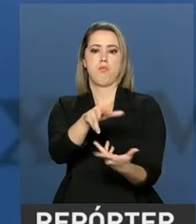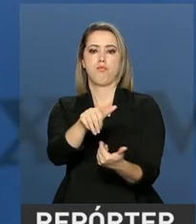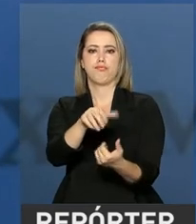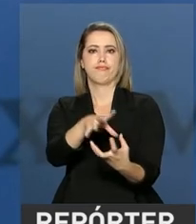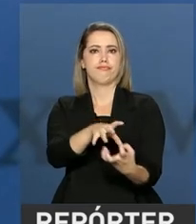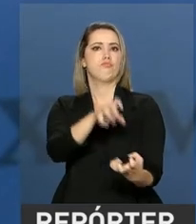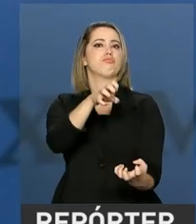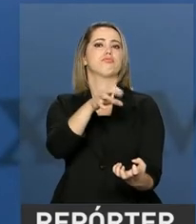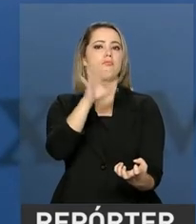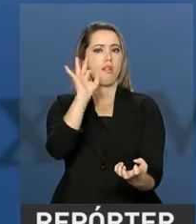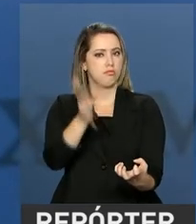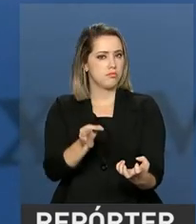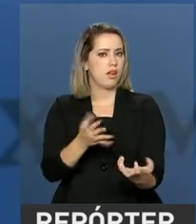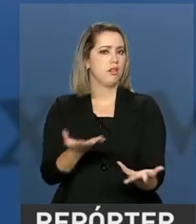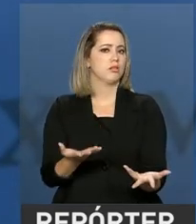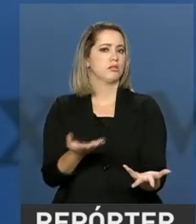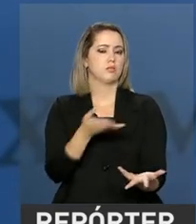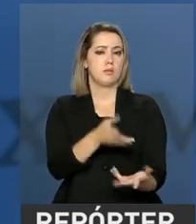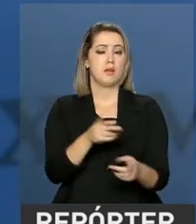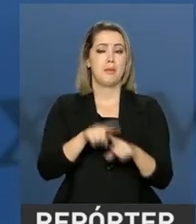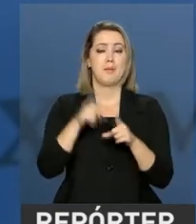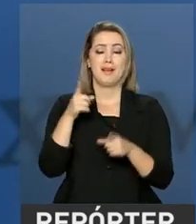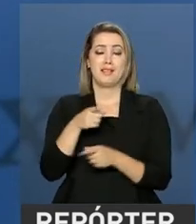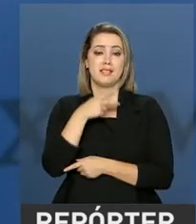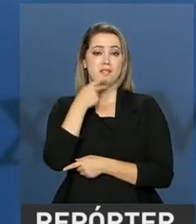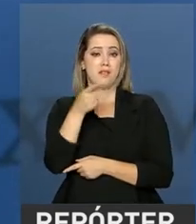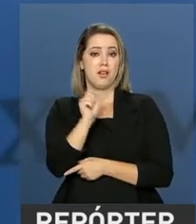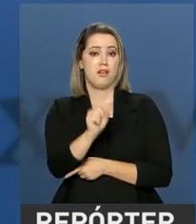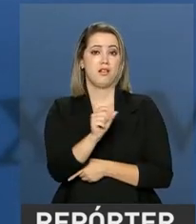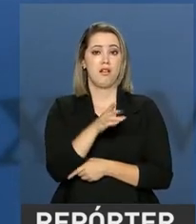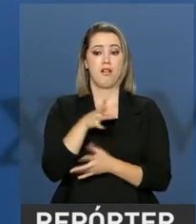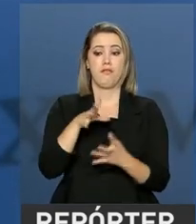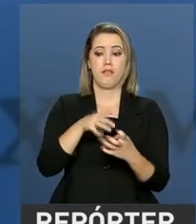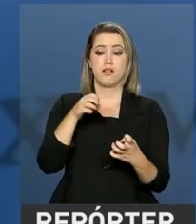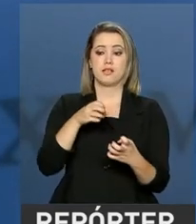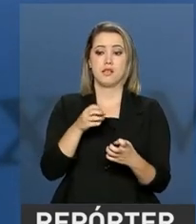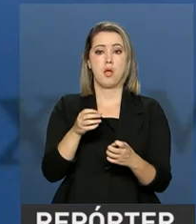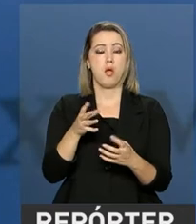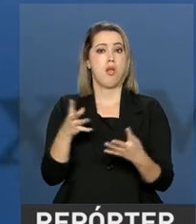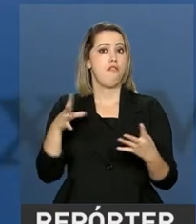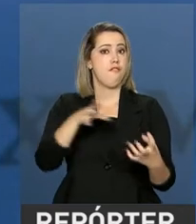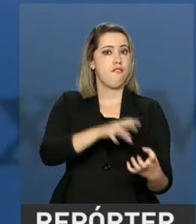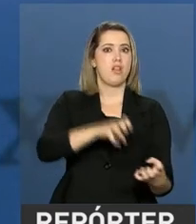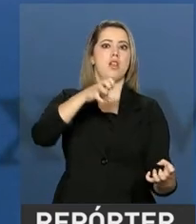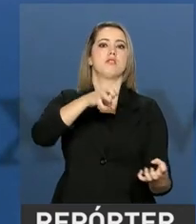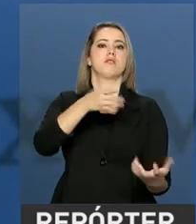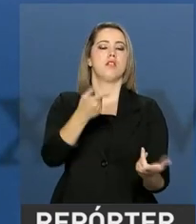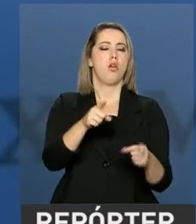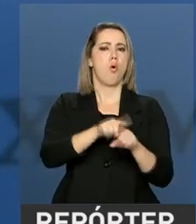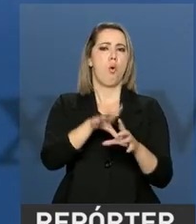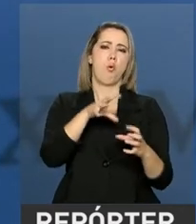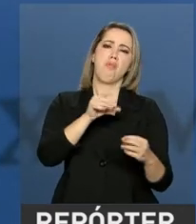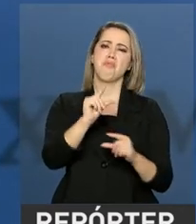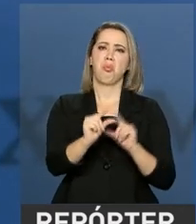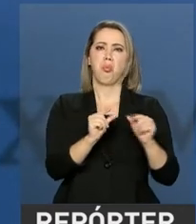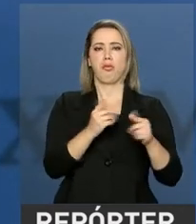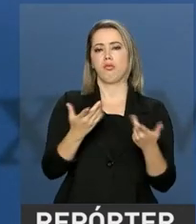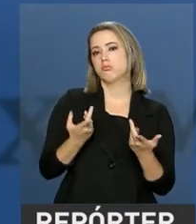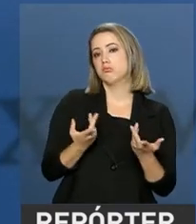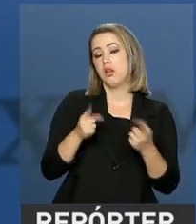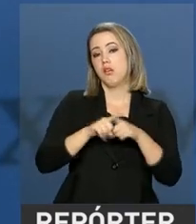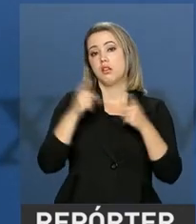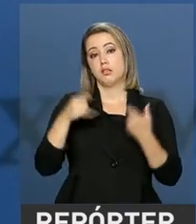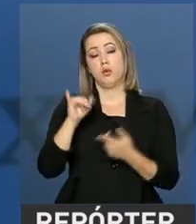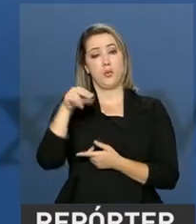é inevitável. O que se discute é se vai envelhecer muito, pouco, mas o que vai ter envelhecimento, vai. E a